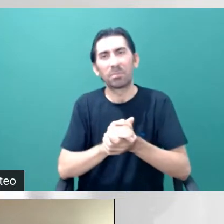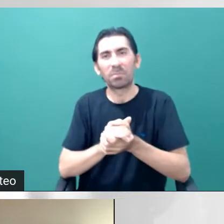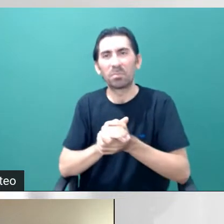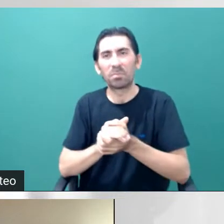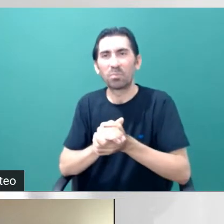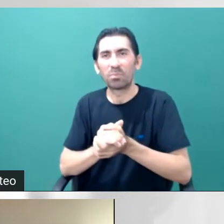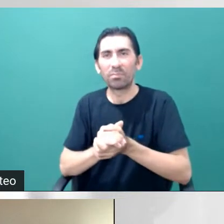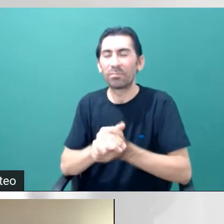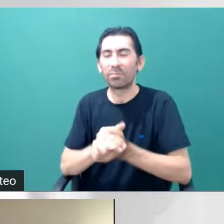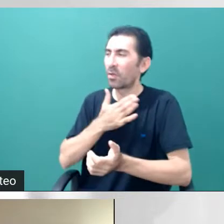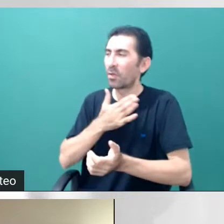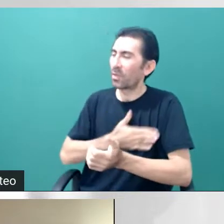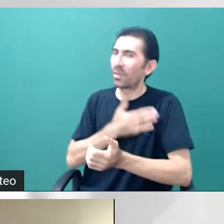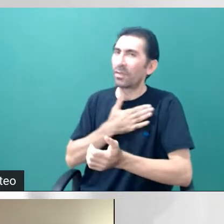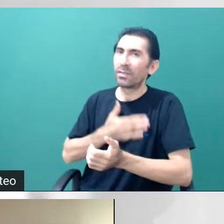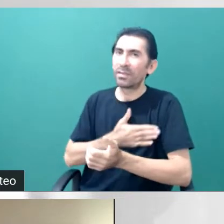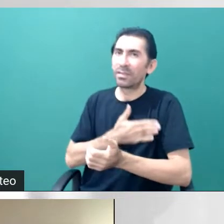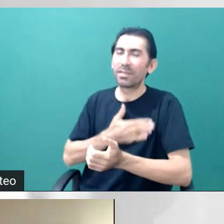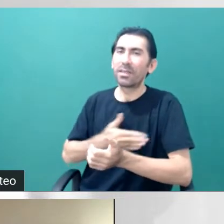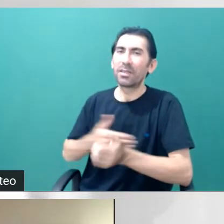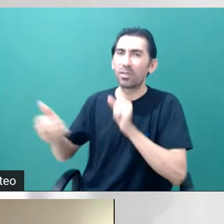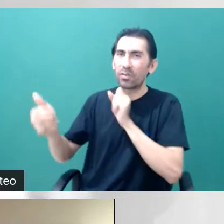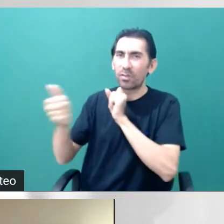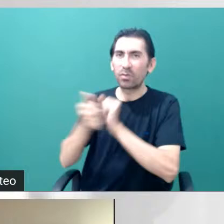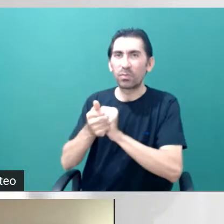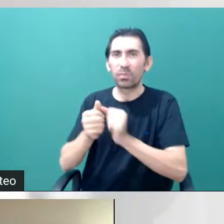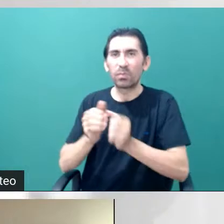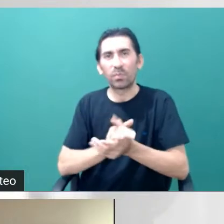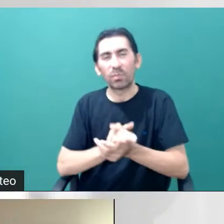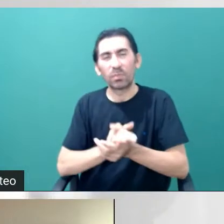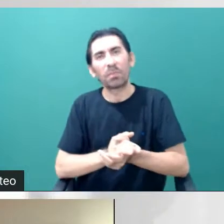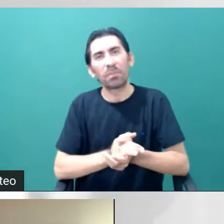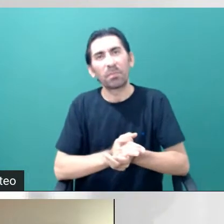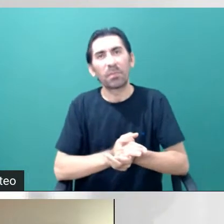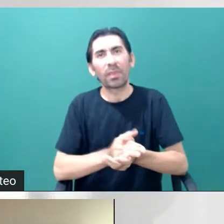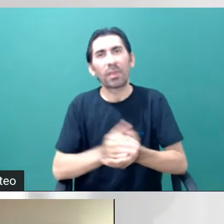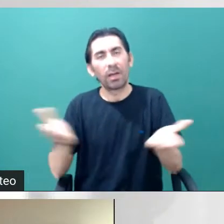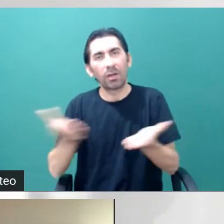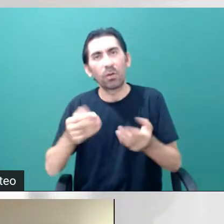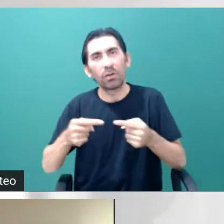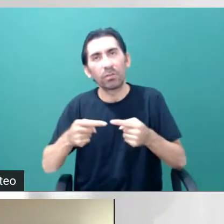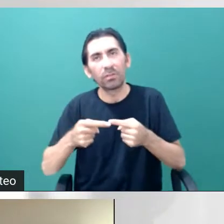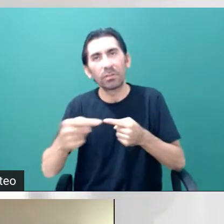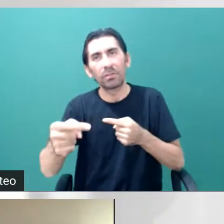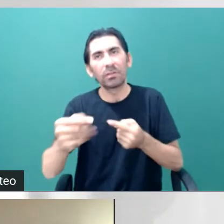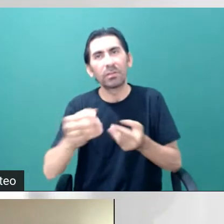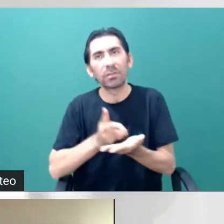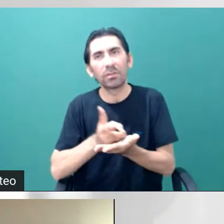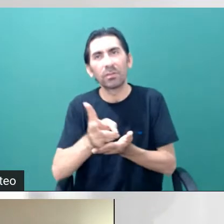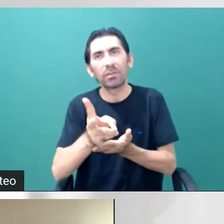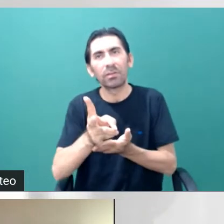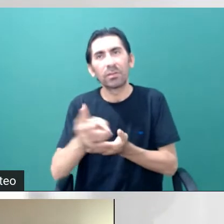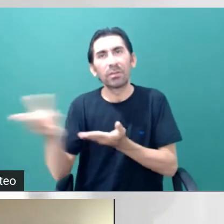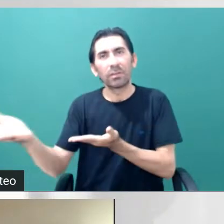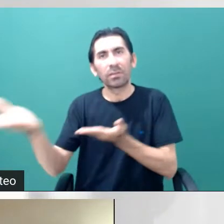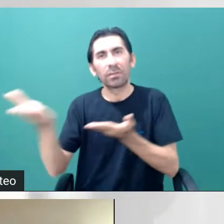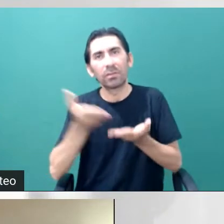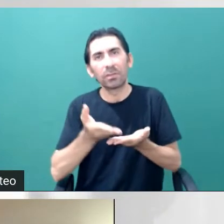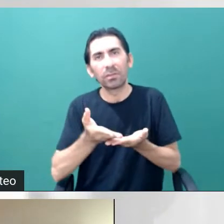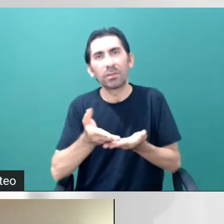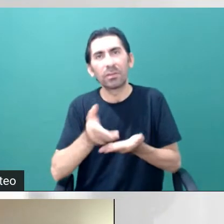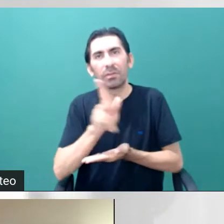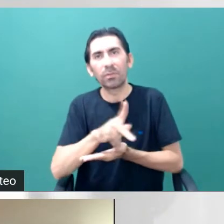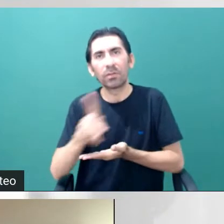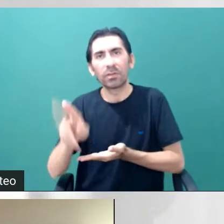Prazer, professor, estar conosco. Agora, vamos dar prosseguimento. Vamos chamar o professor